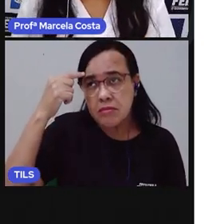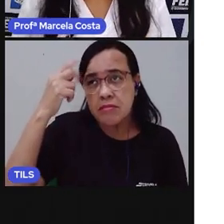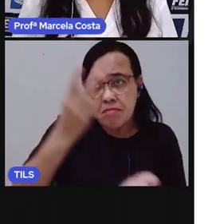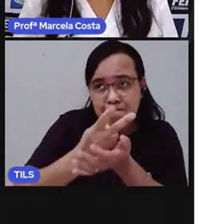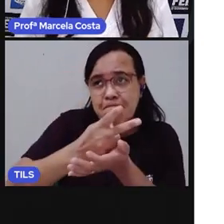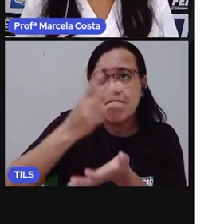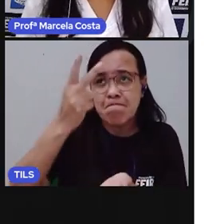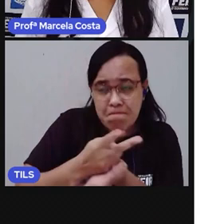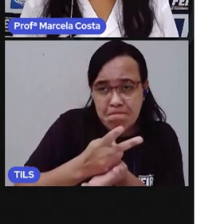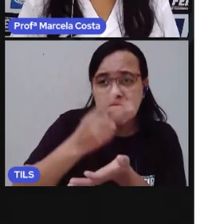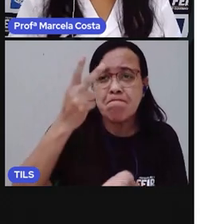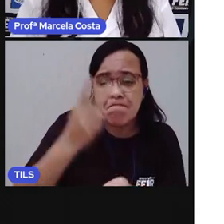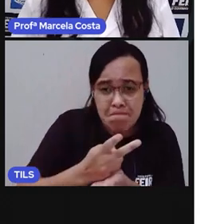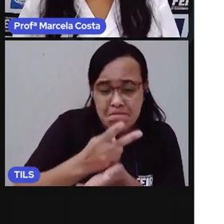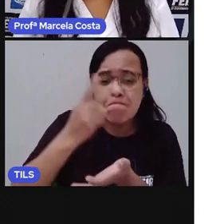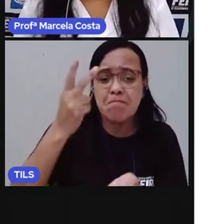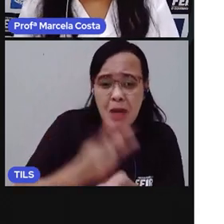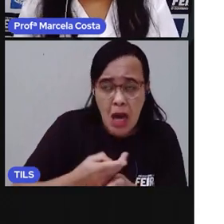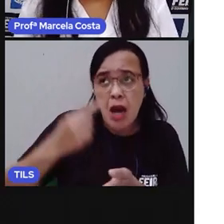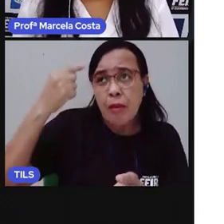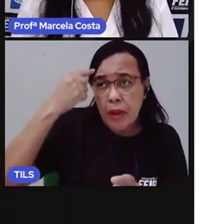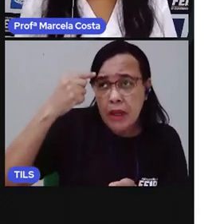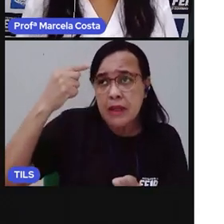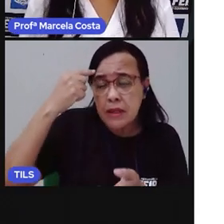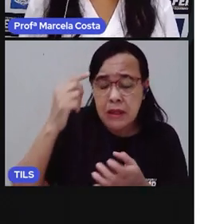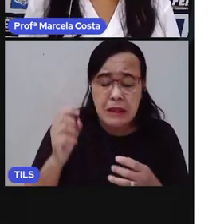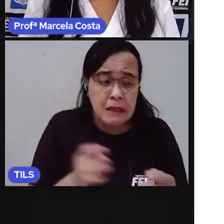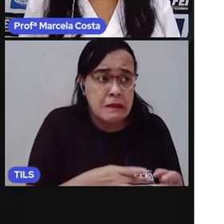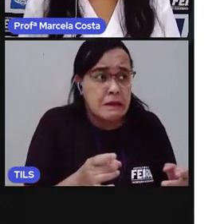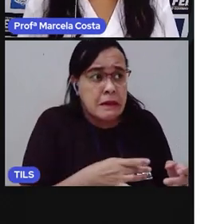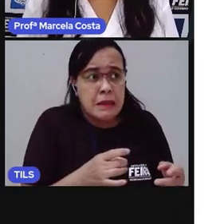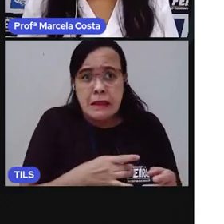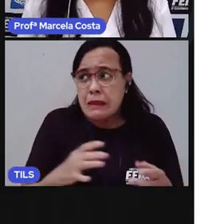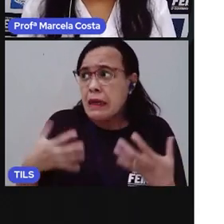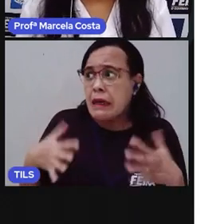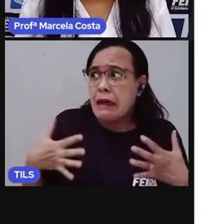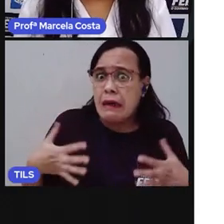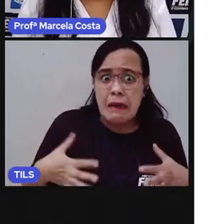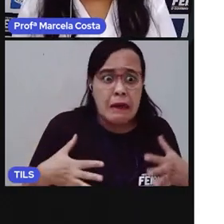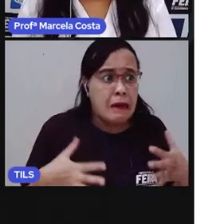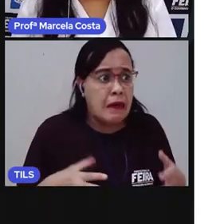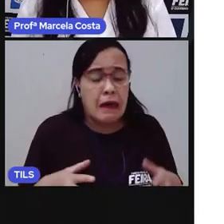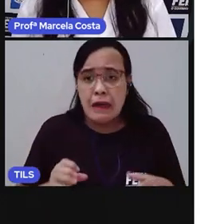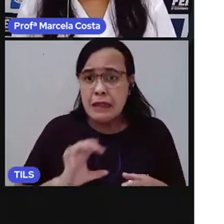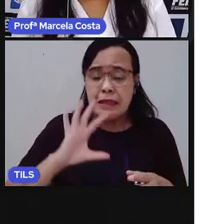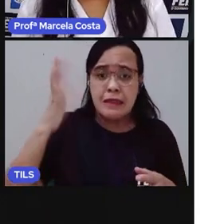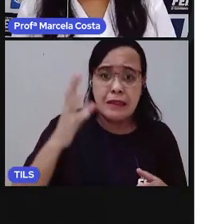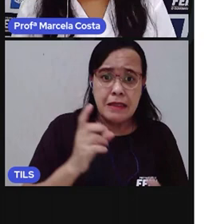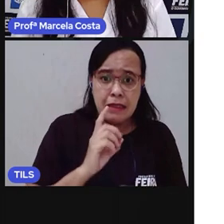do lobo e ficava pensando. Ai, como eu tenho medo do lobo. Ai, se eu encontrar o lobo, o que é que vai acontecer?